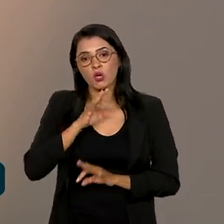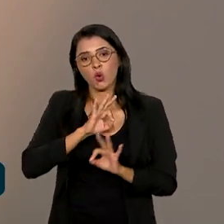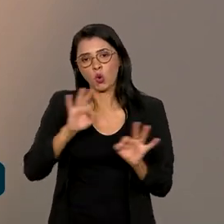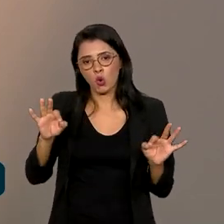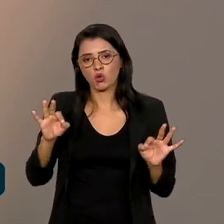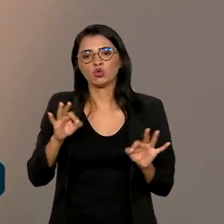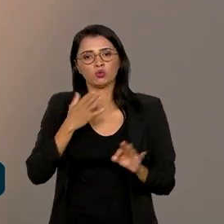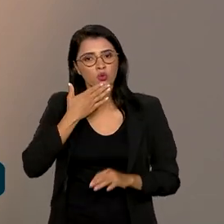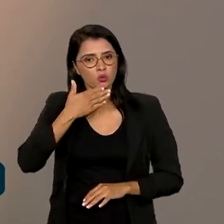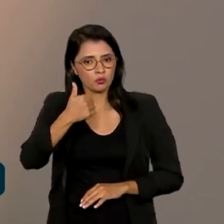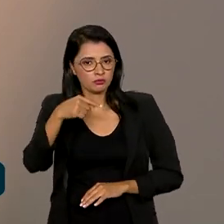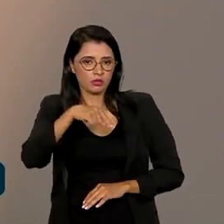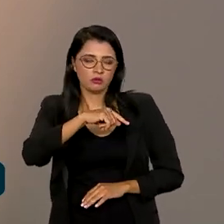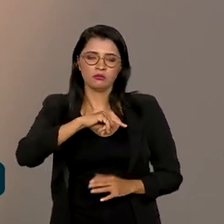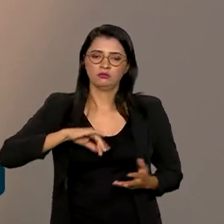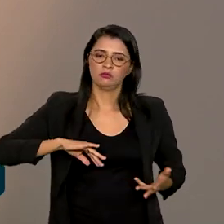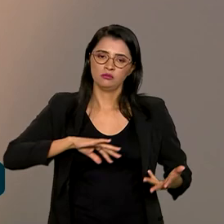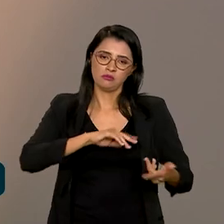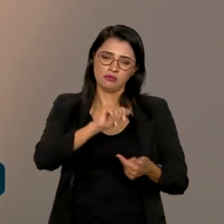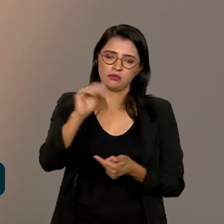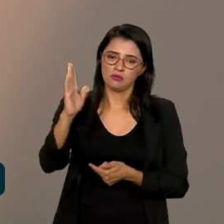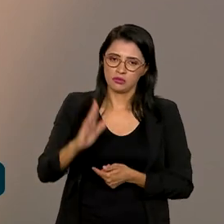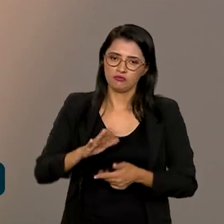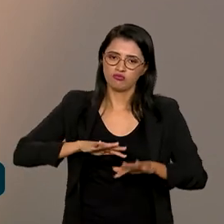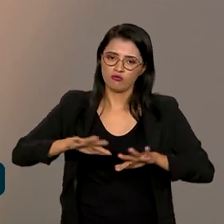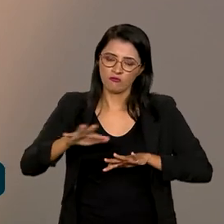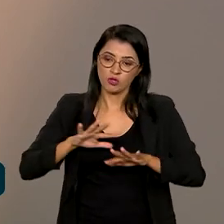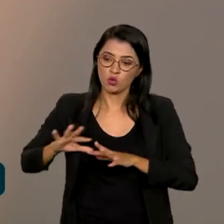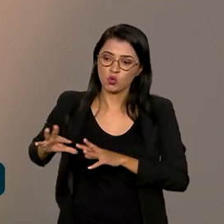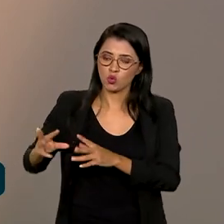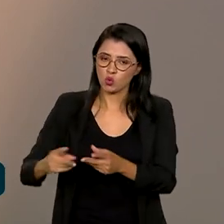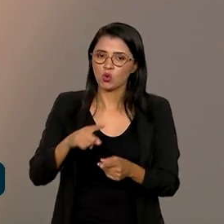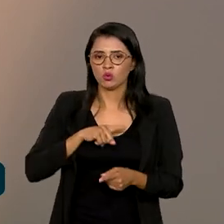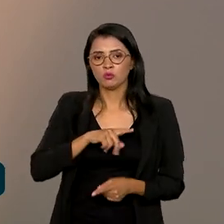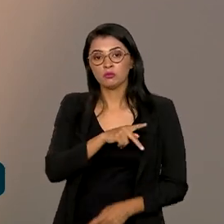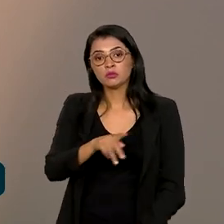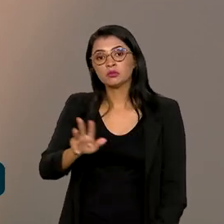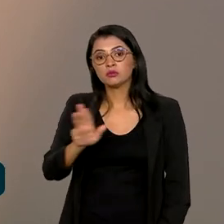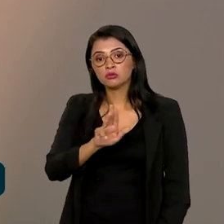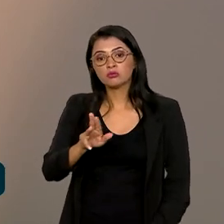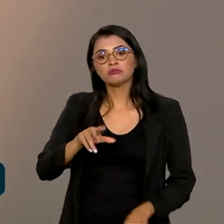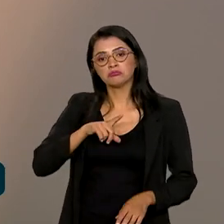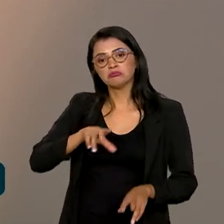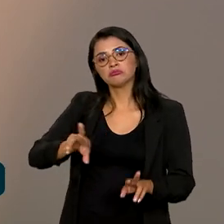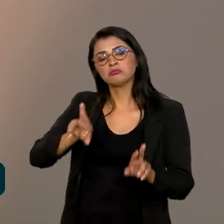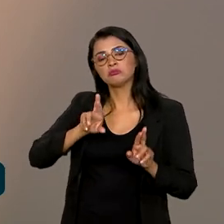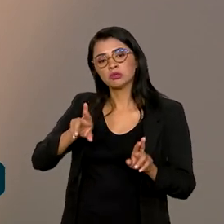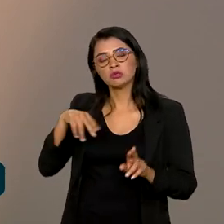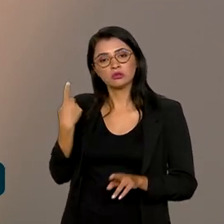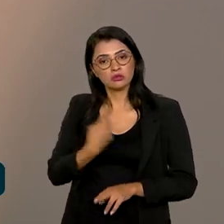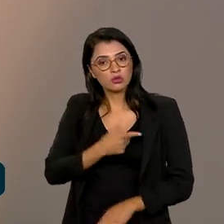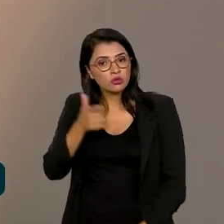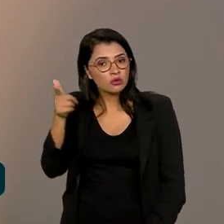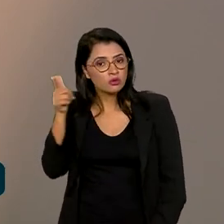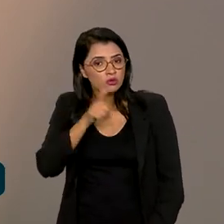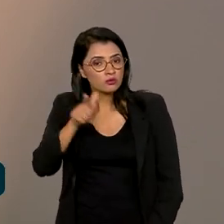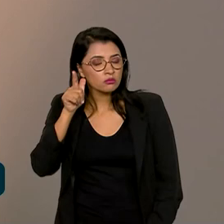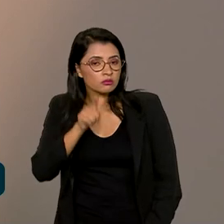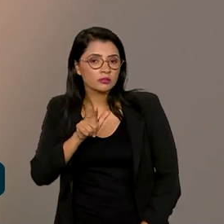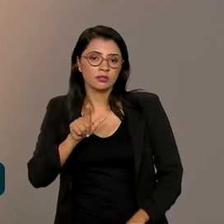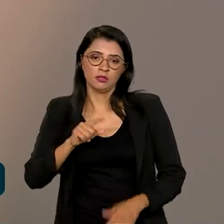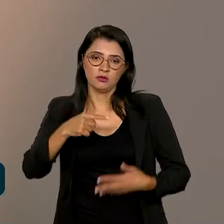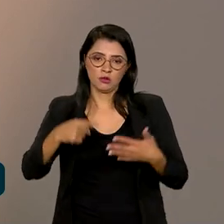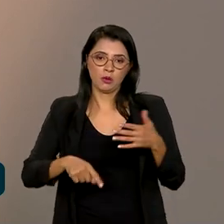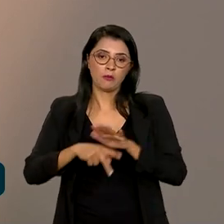mobiliza a atenção do mundo inteiro, né? E o presidente Lula também está com muitas esperanças da gente conseguir trazer ações